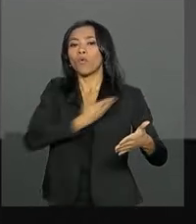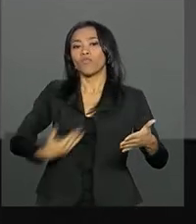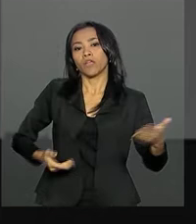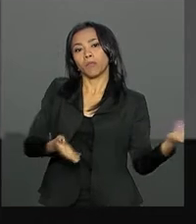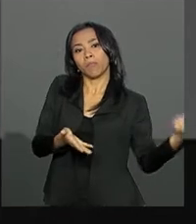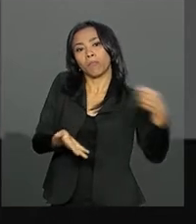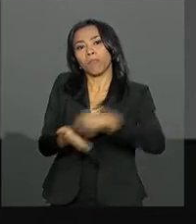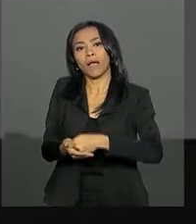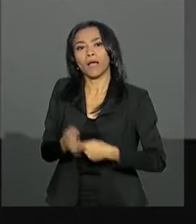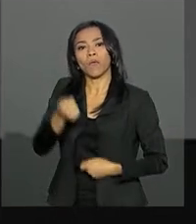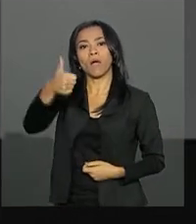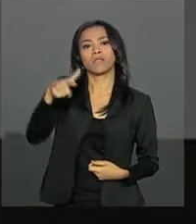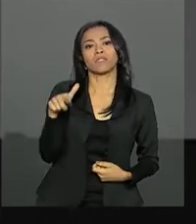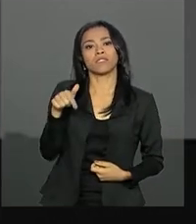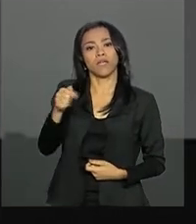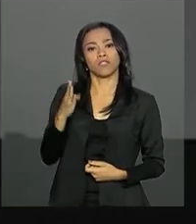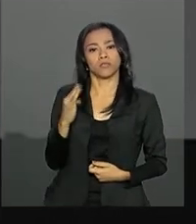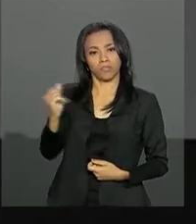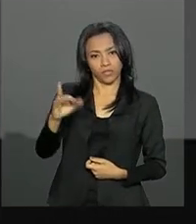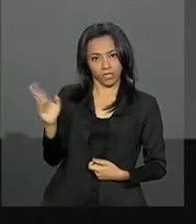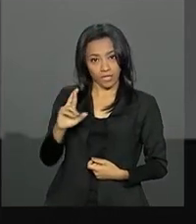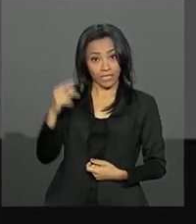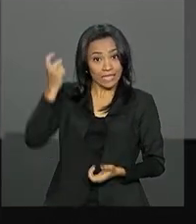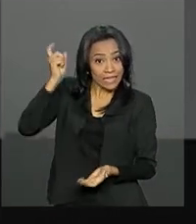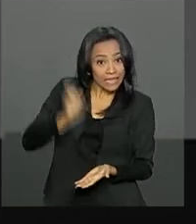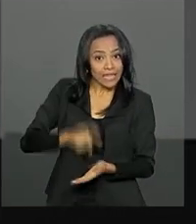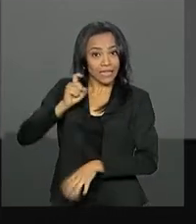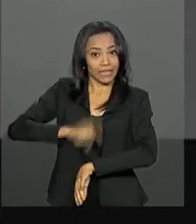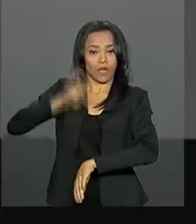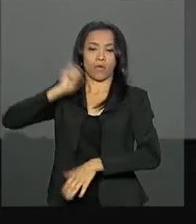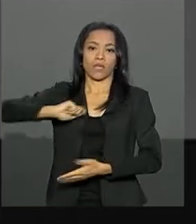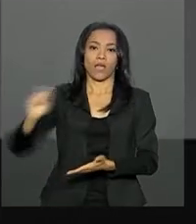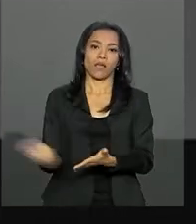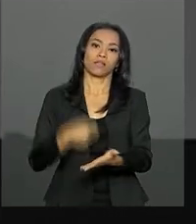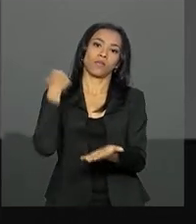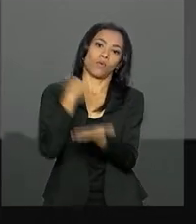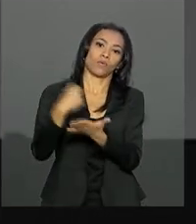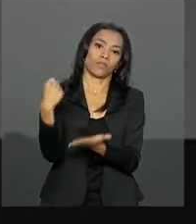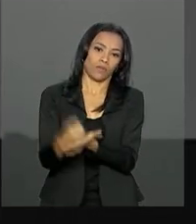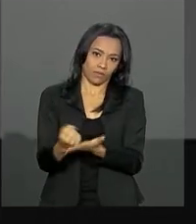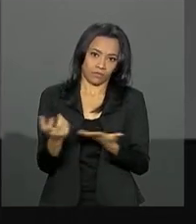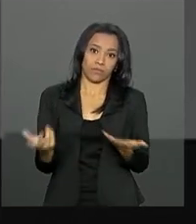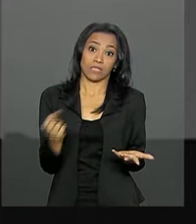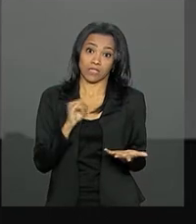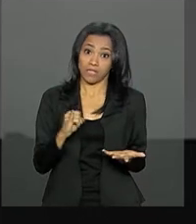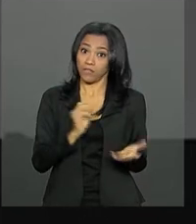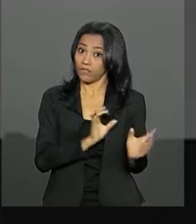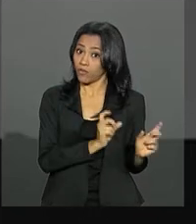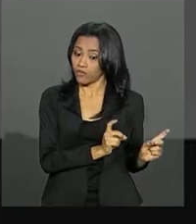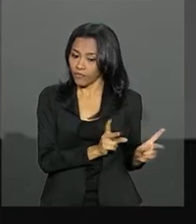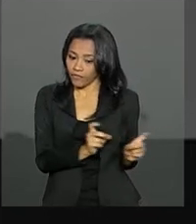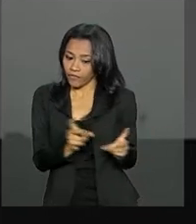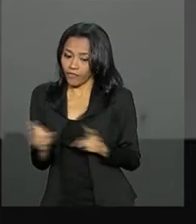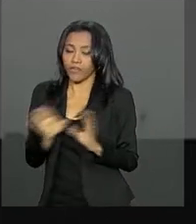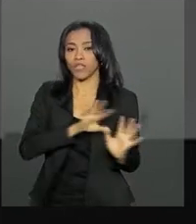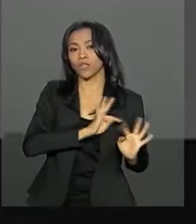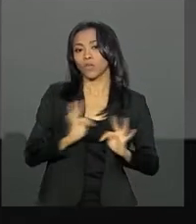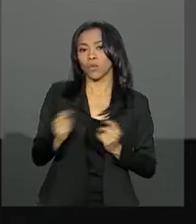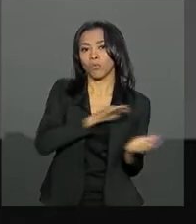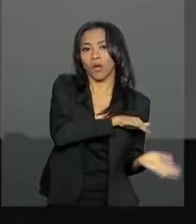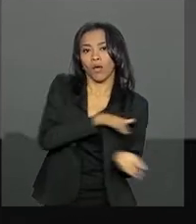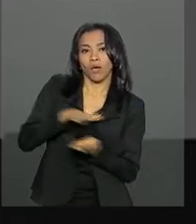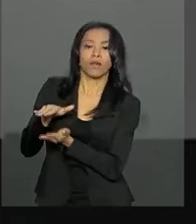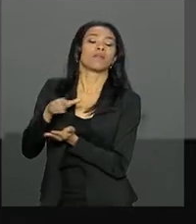na hora de assinar os contratos, caso todos os blocos forem arrematados. O leilão está previsto para o quarto